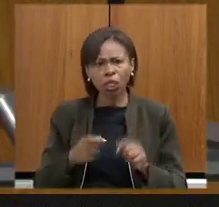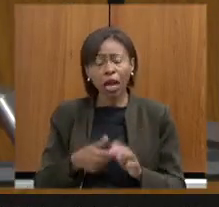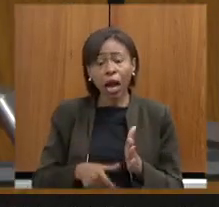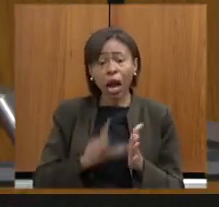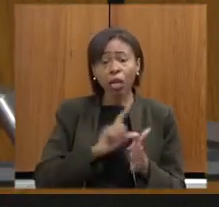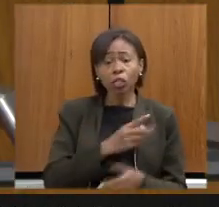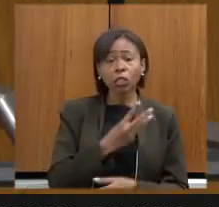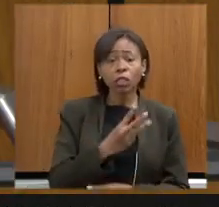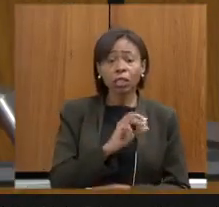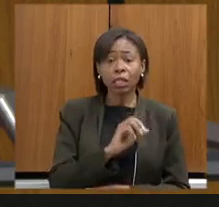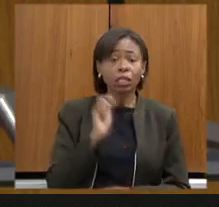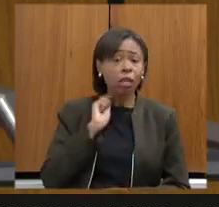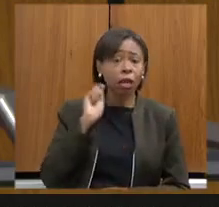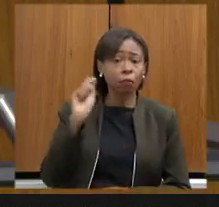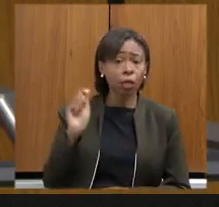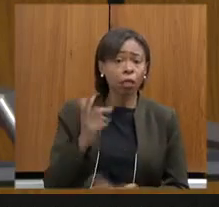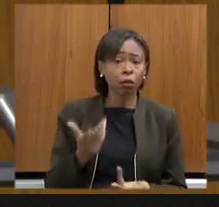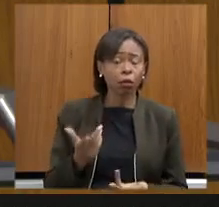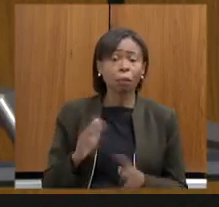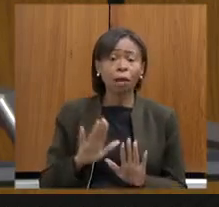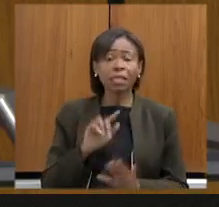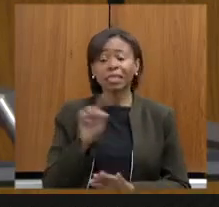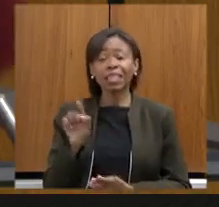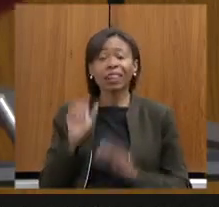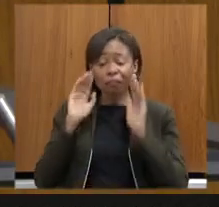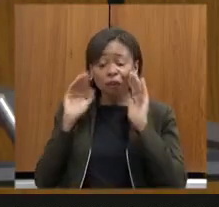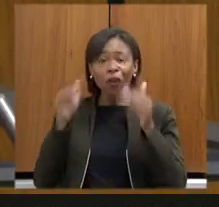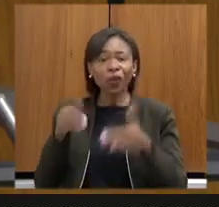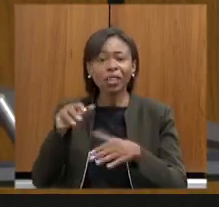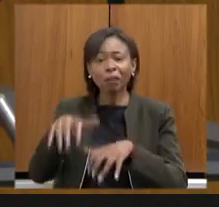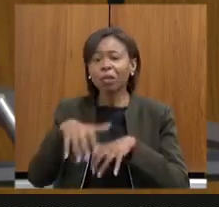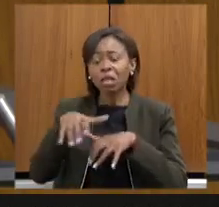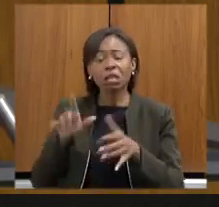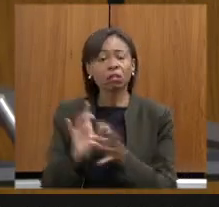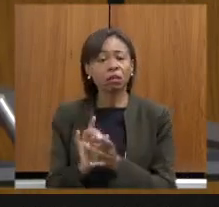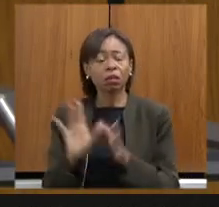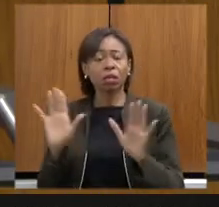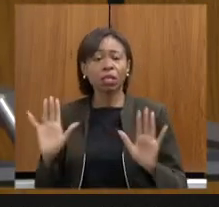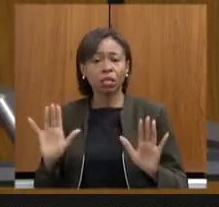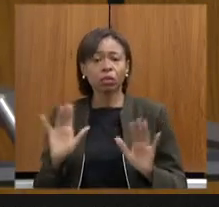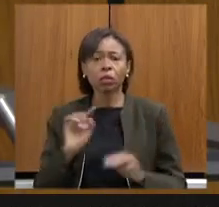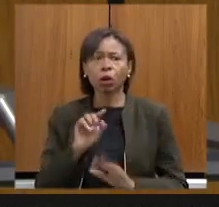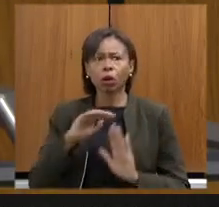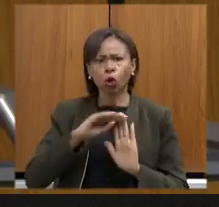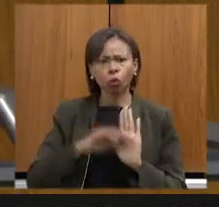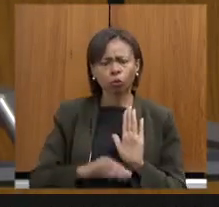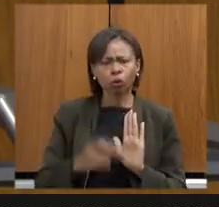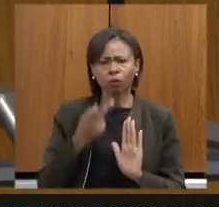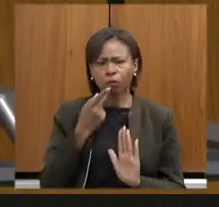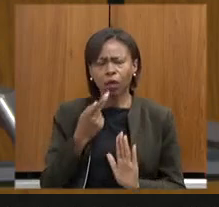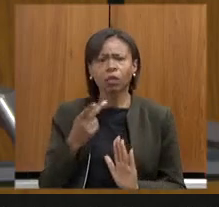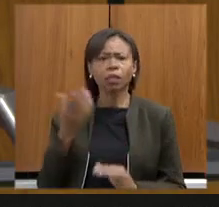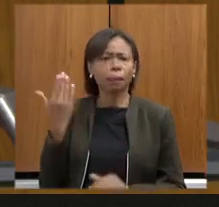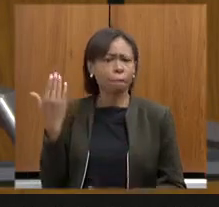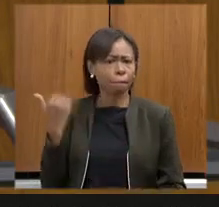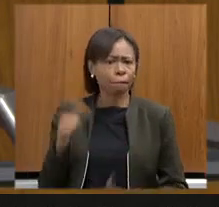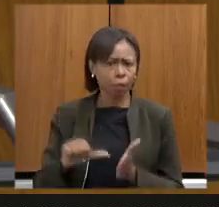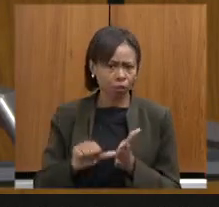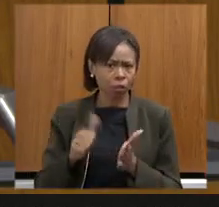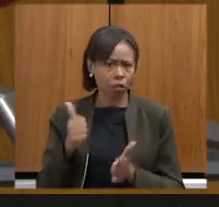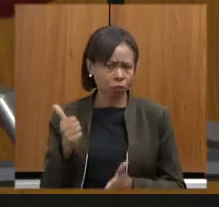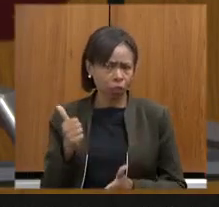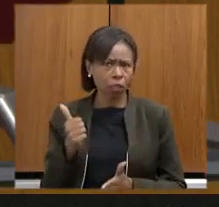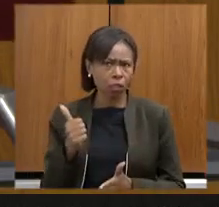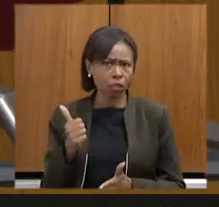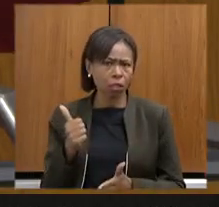proteção da Serra do Curral ele pautou a mineração então o cronograma mostra que entre a primeira vez que foi estabelecido um cronograma para